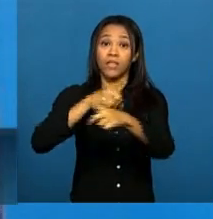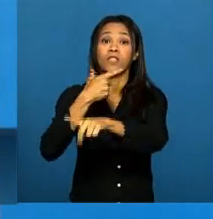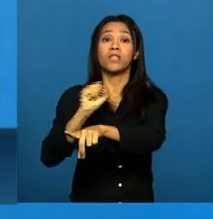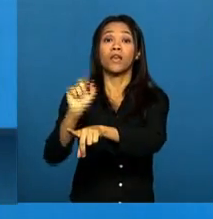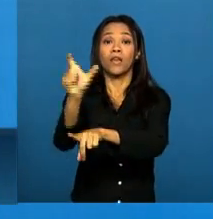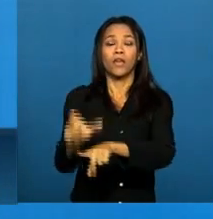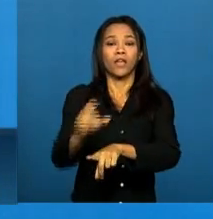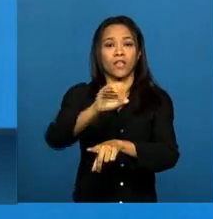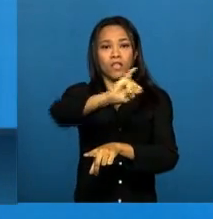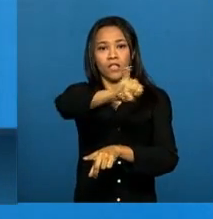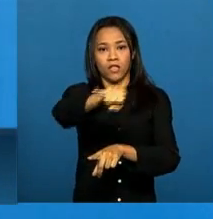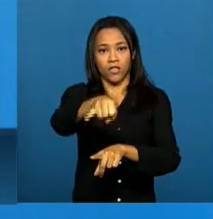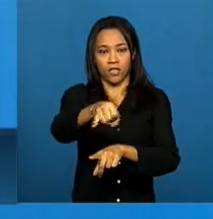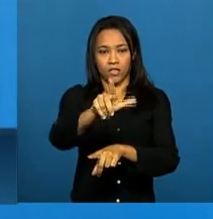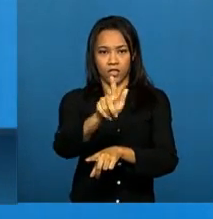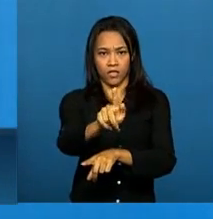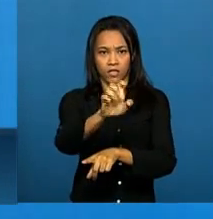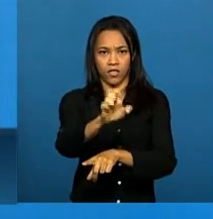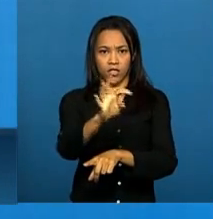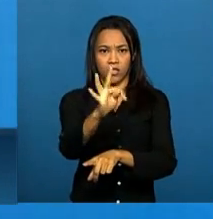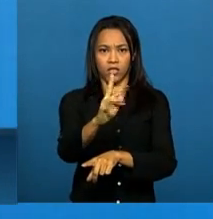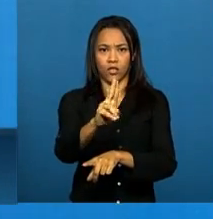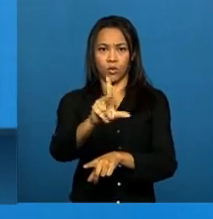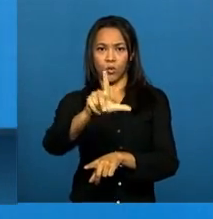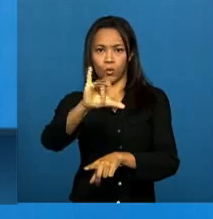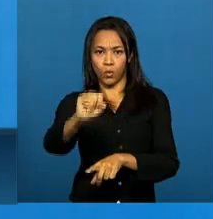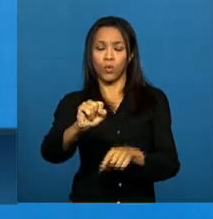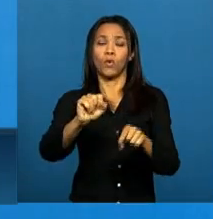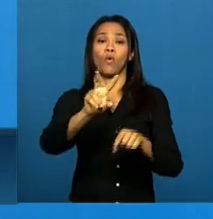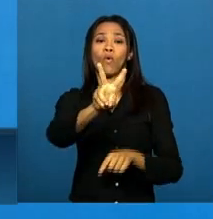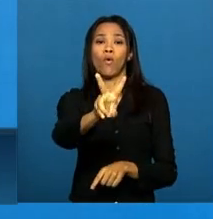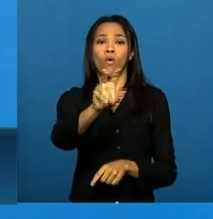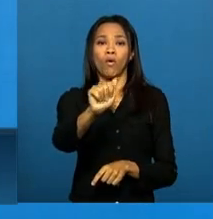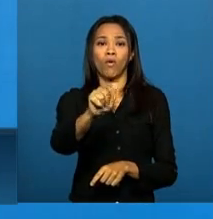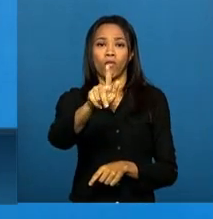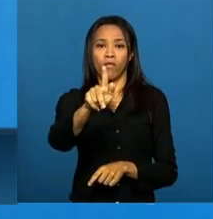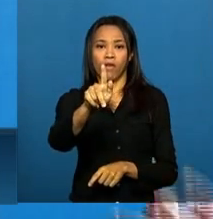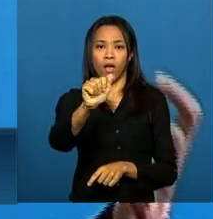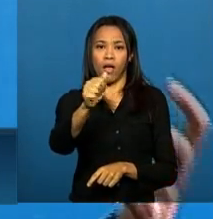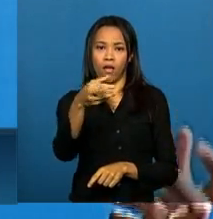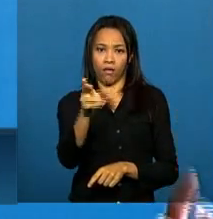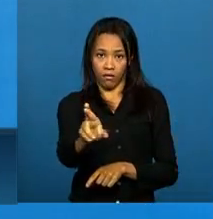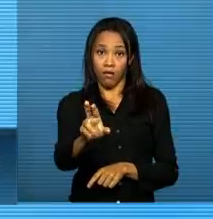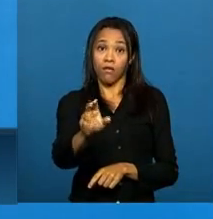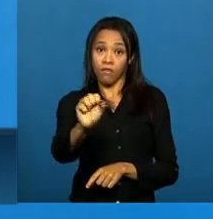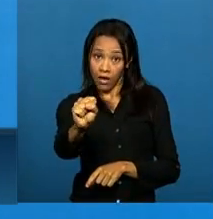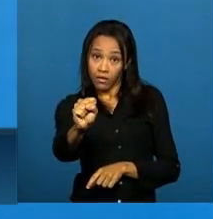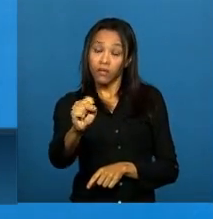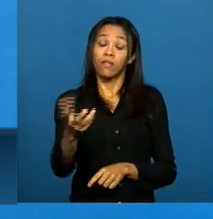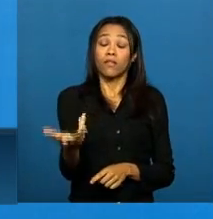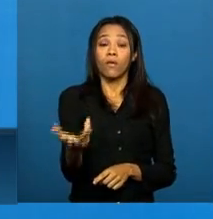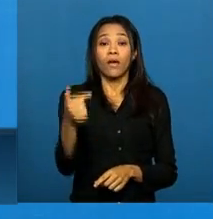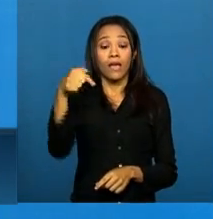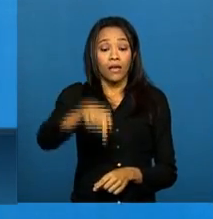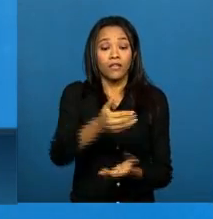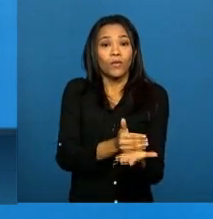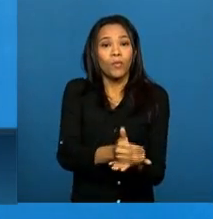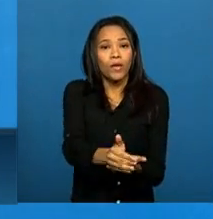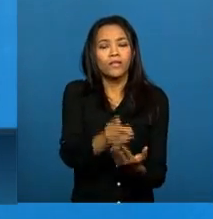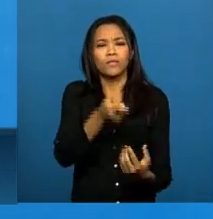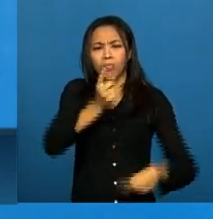Vargas, do Rio de Janeiro, por meio do Centro de Tecnologia e Sociedade. Esse início de discussão